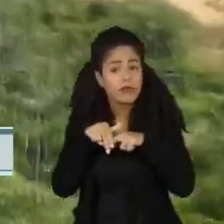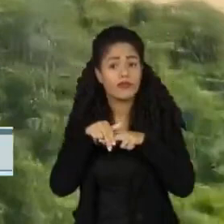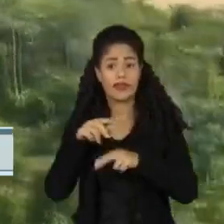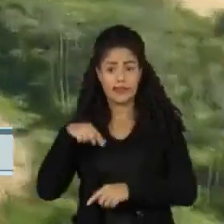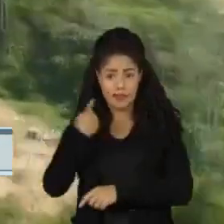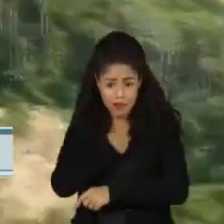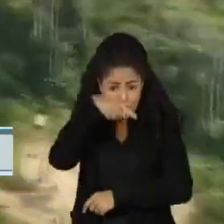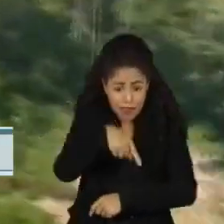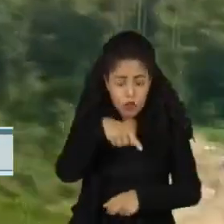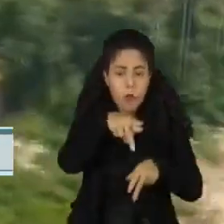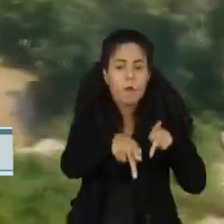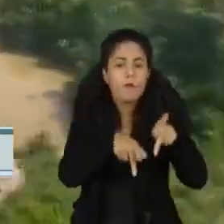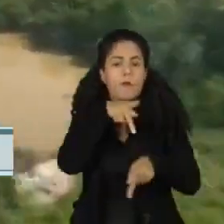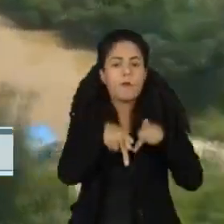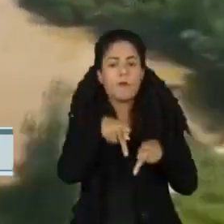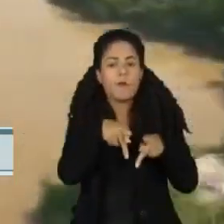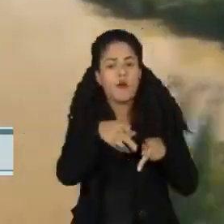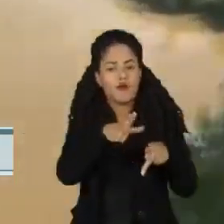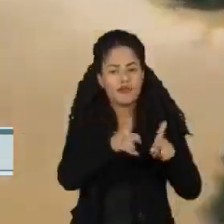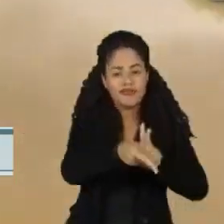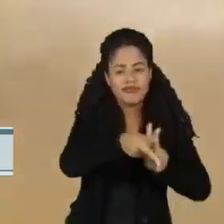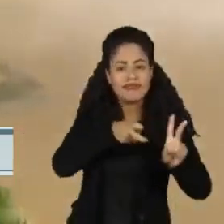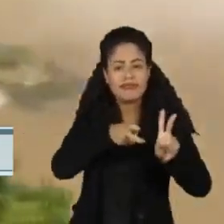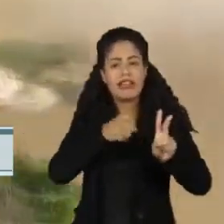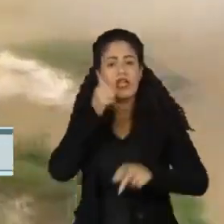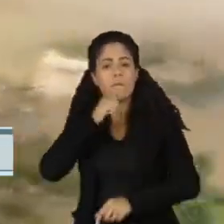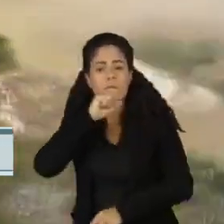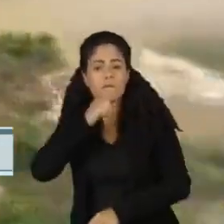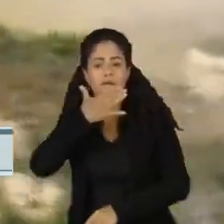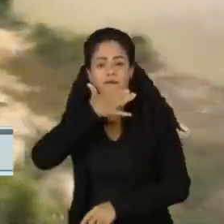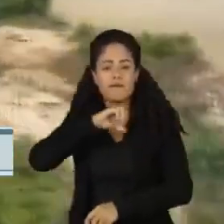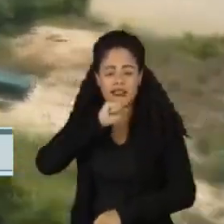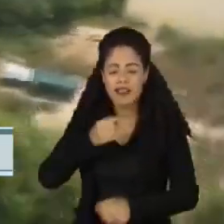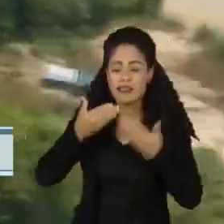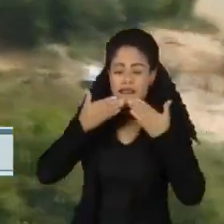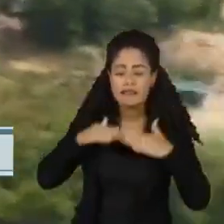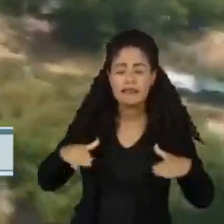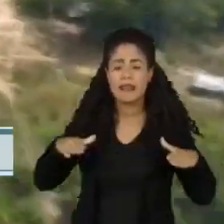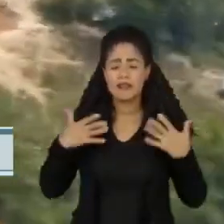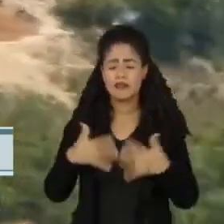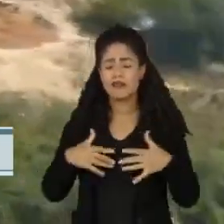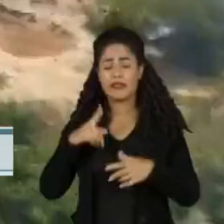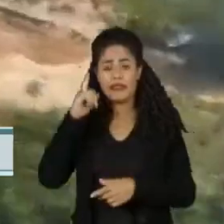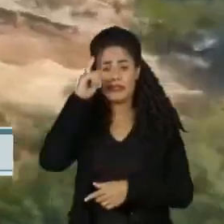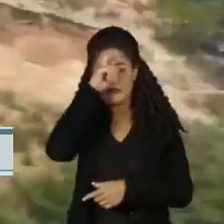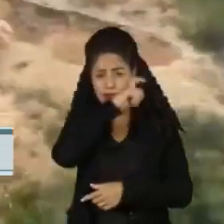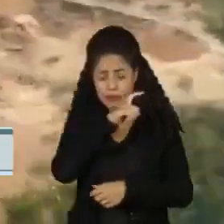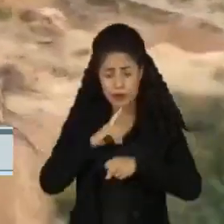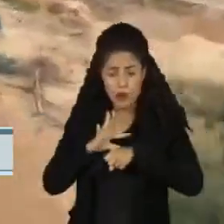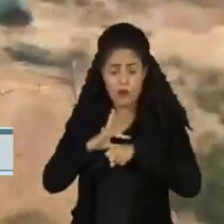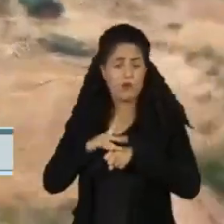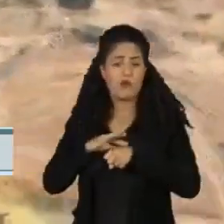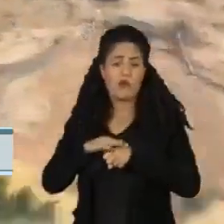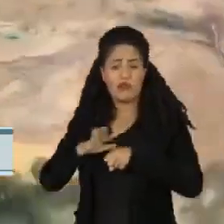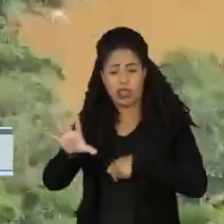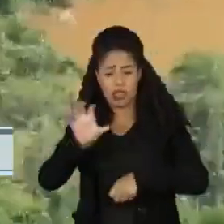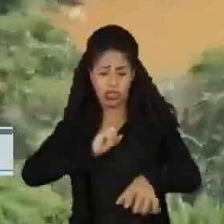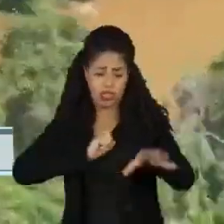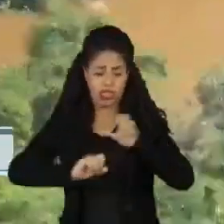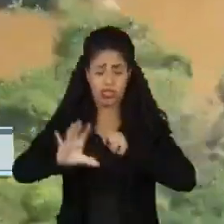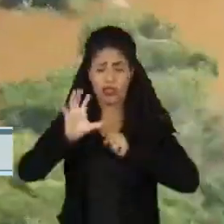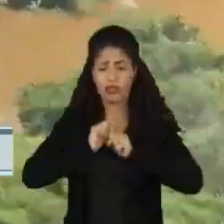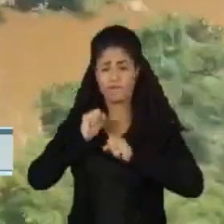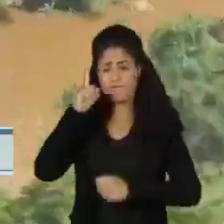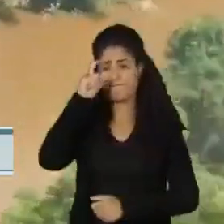nossas crianças, os pais, os mães, são descontrolou para cuidar dos seus familiares.